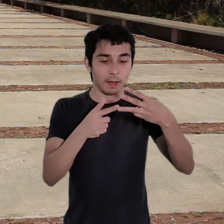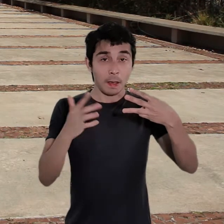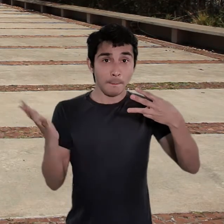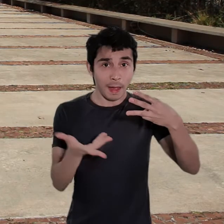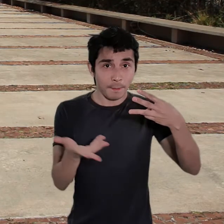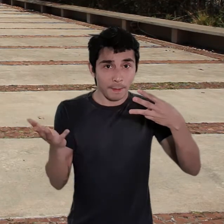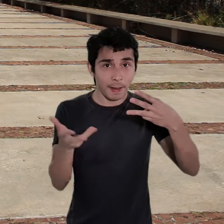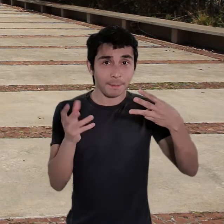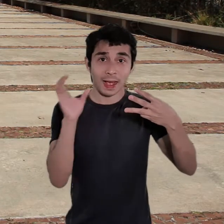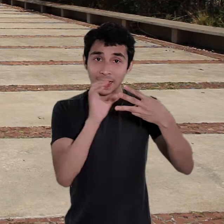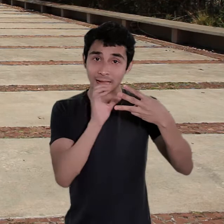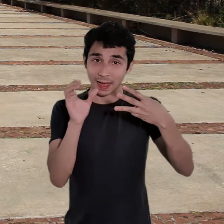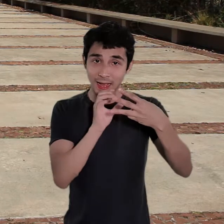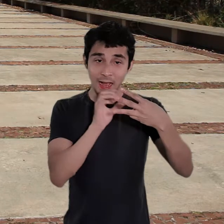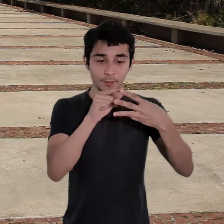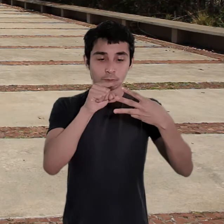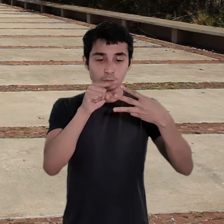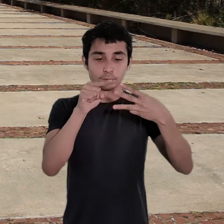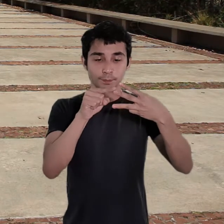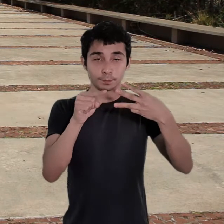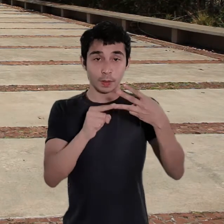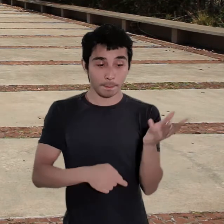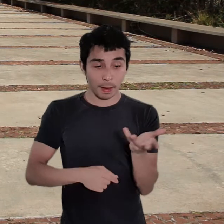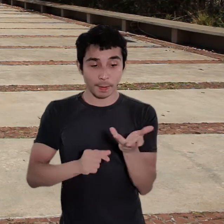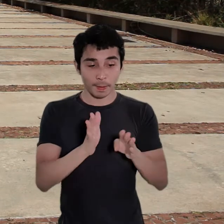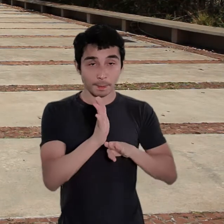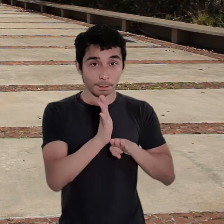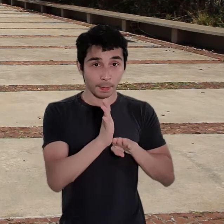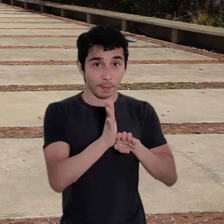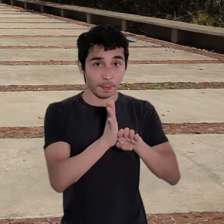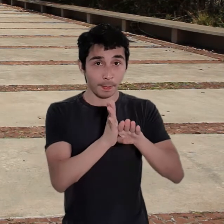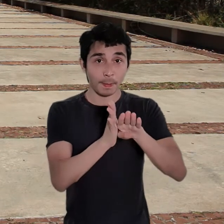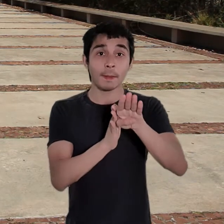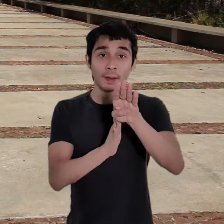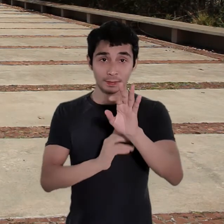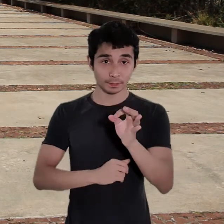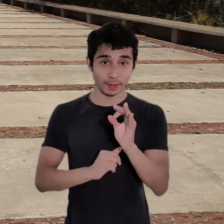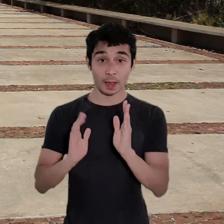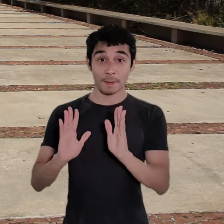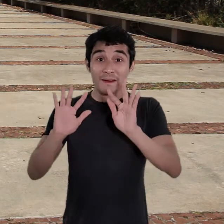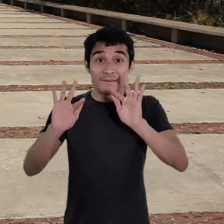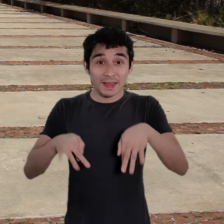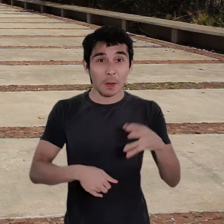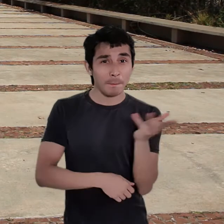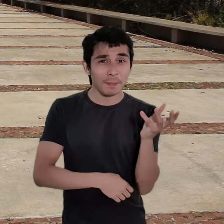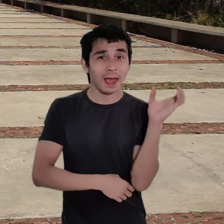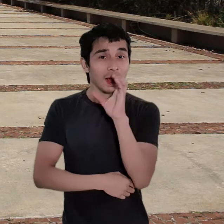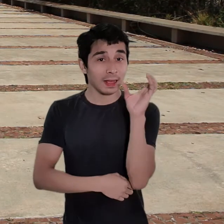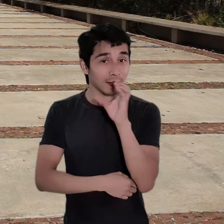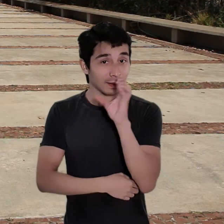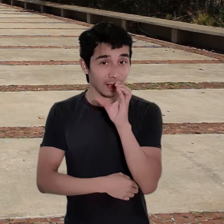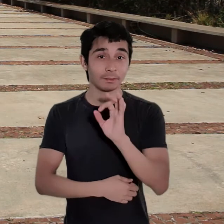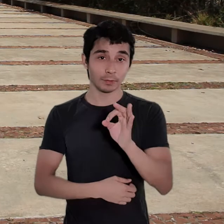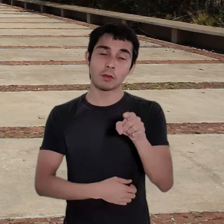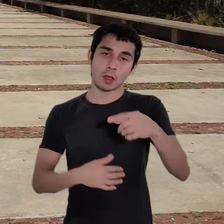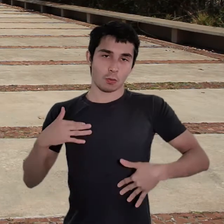um pouco para uma intensidade intermediária nos outros 3, nas outras 3 voltas. E nas últimas 4 voltas, uma intensidade